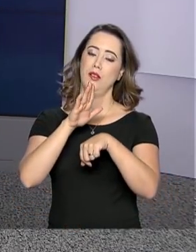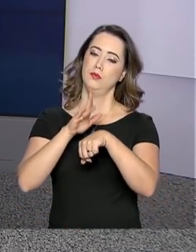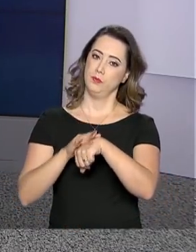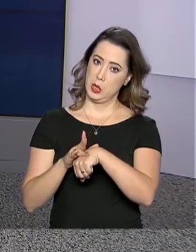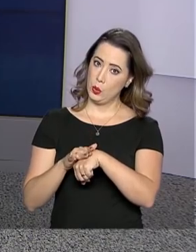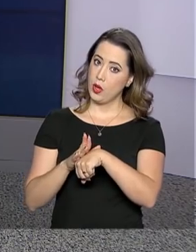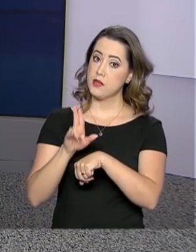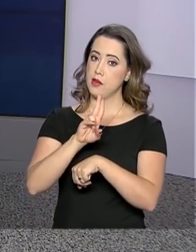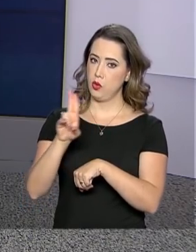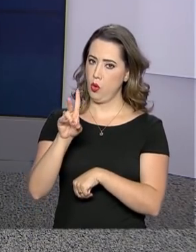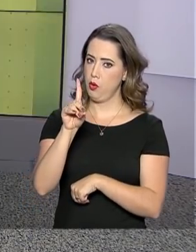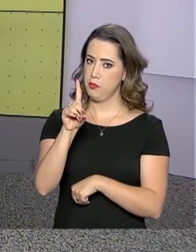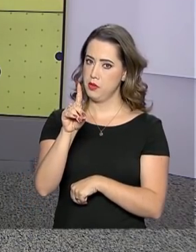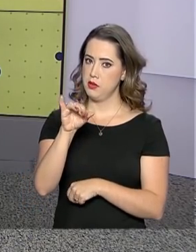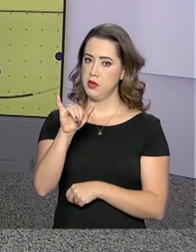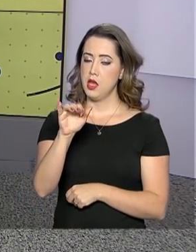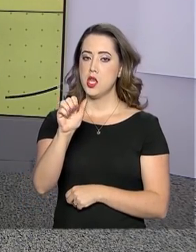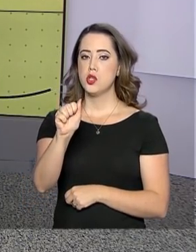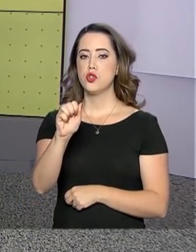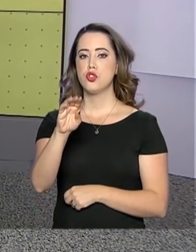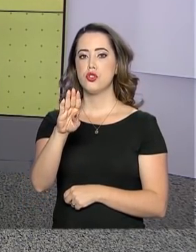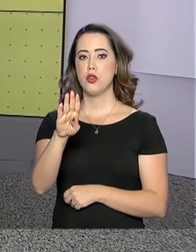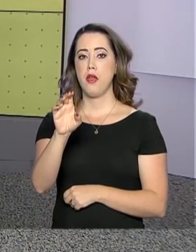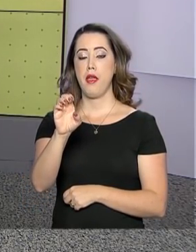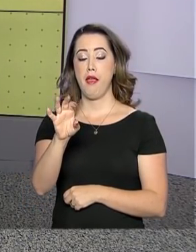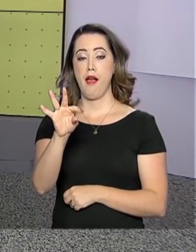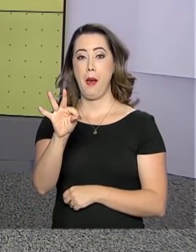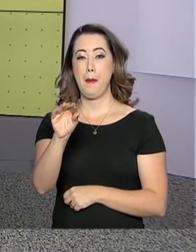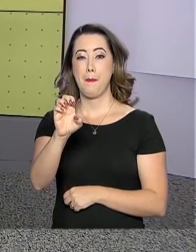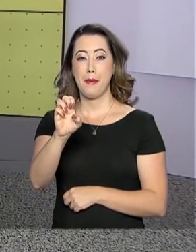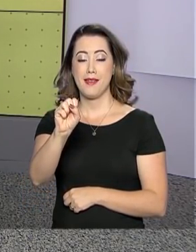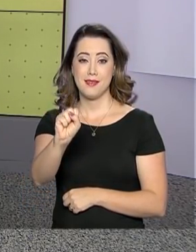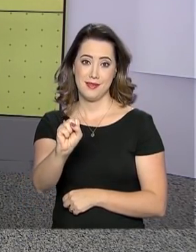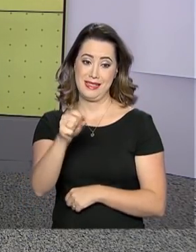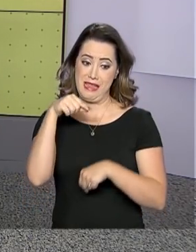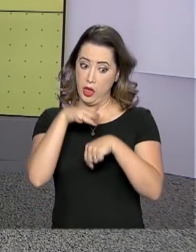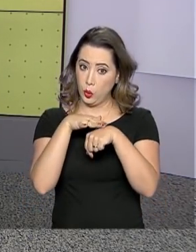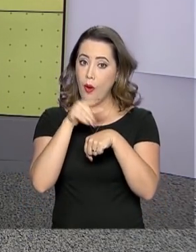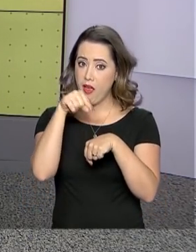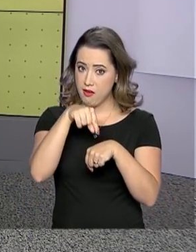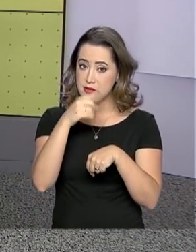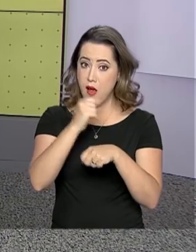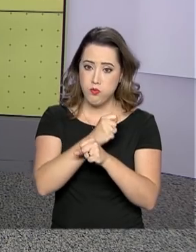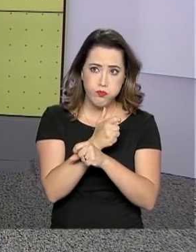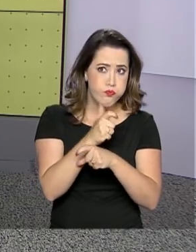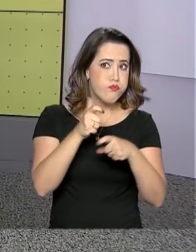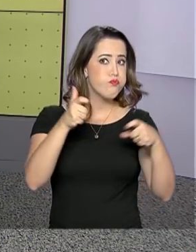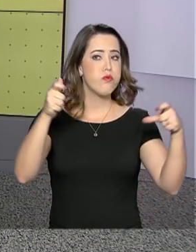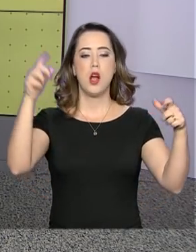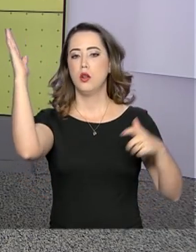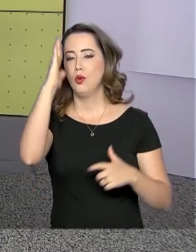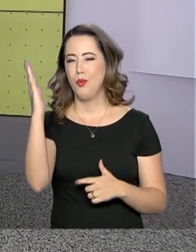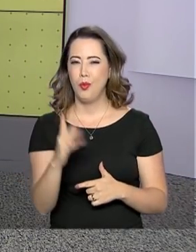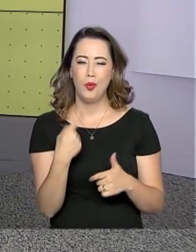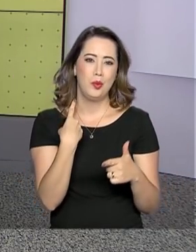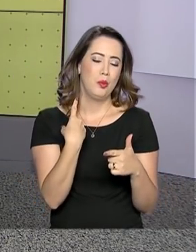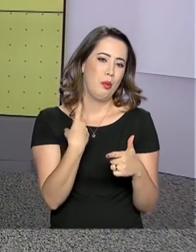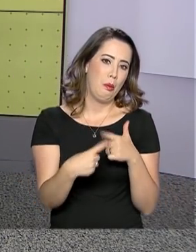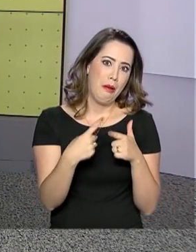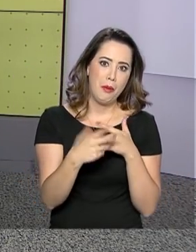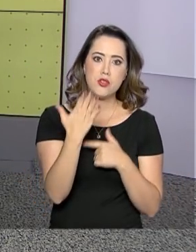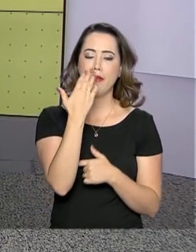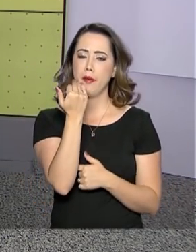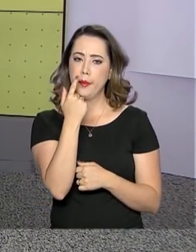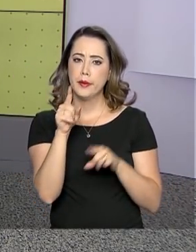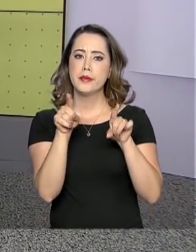doença que vem aumentando em todo o mundo em decorrência da má alimentação e do sedentarismo. De São Paulo, o repórter Ricardo Ferraz